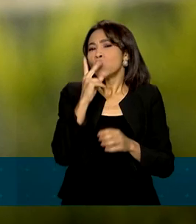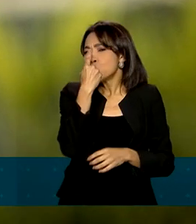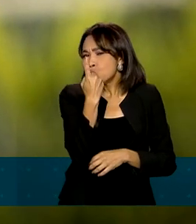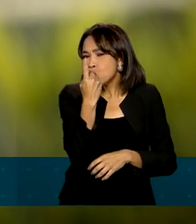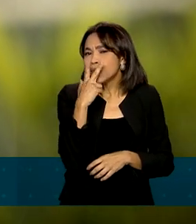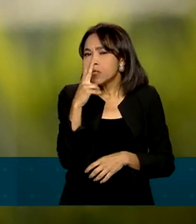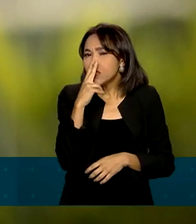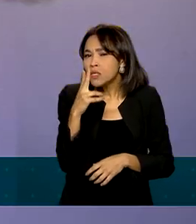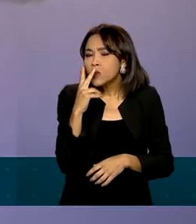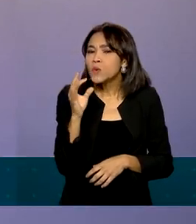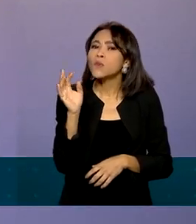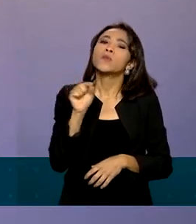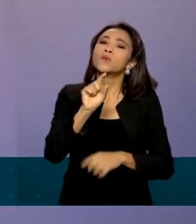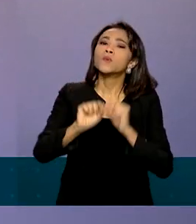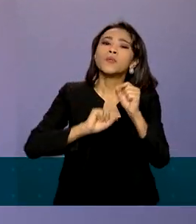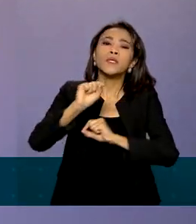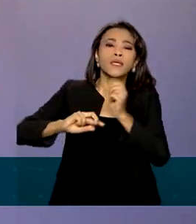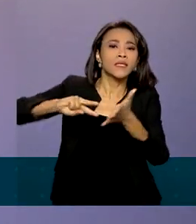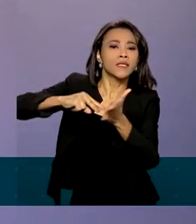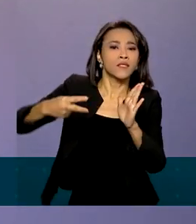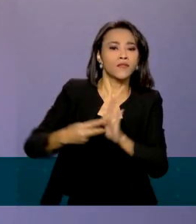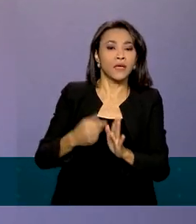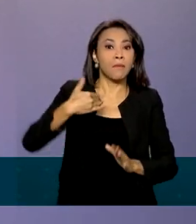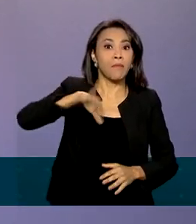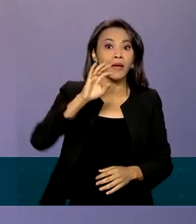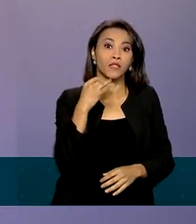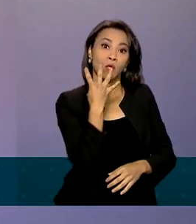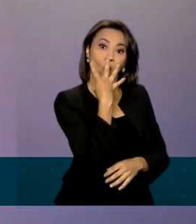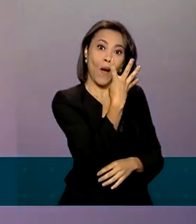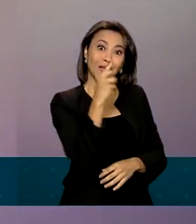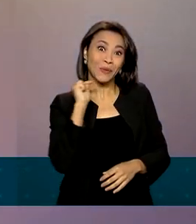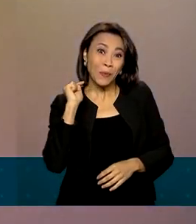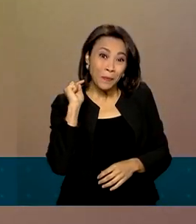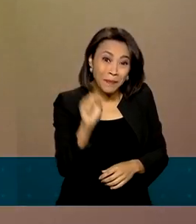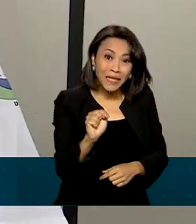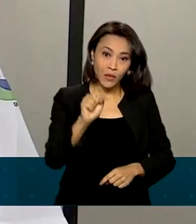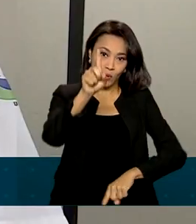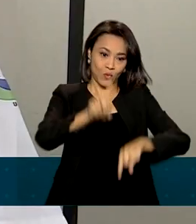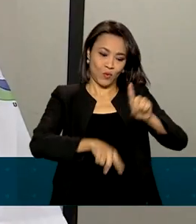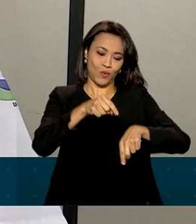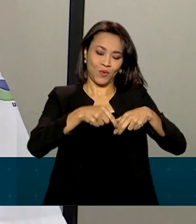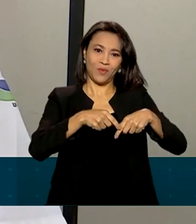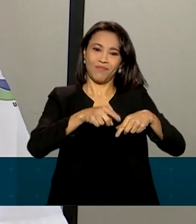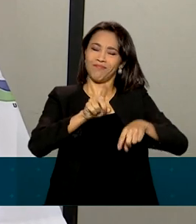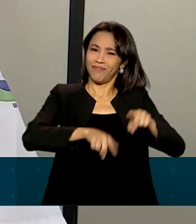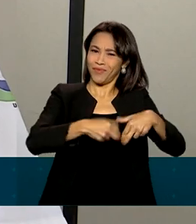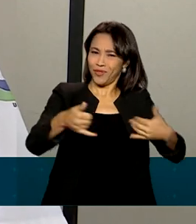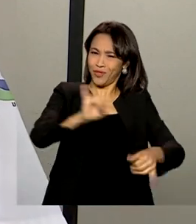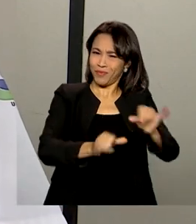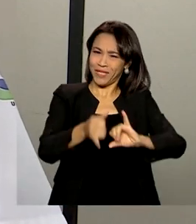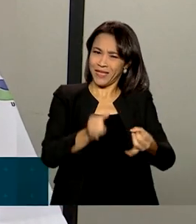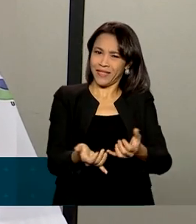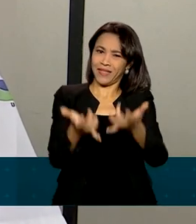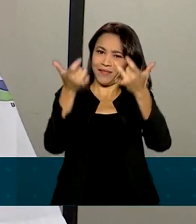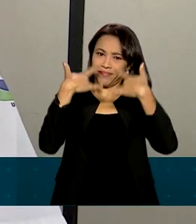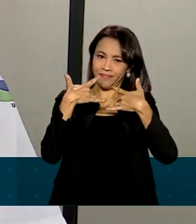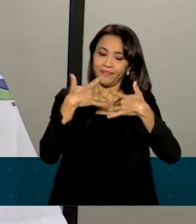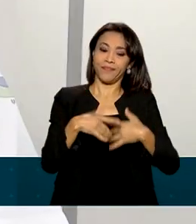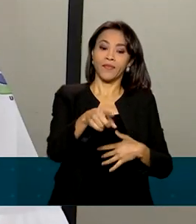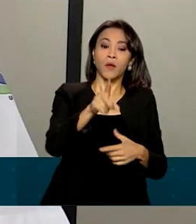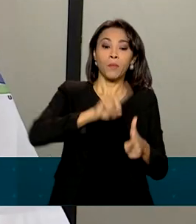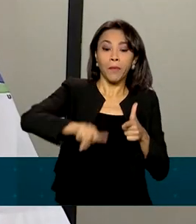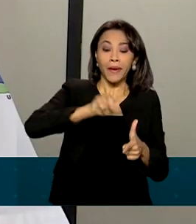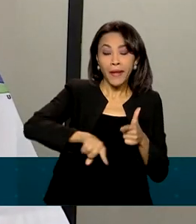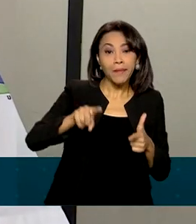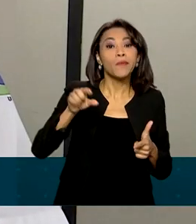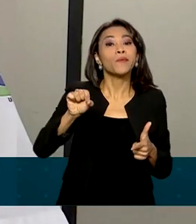tragar ou inalar mais de 4 mil substâncias químicas. As doenças principais são as doenças respiratórias,